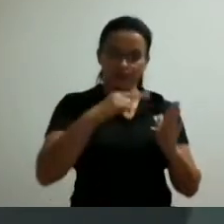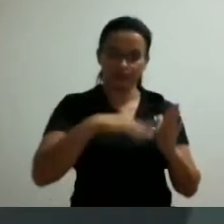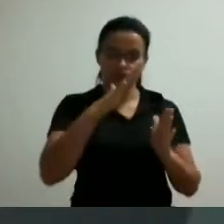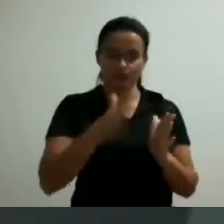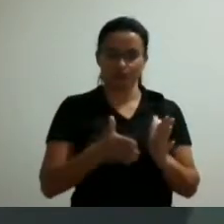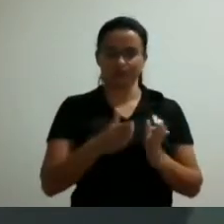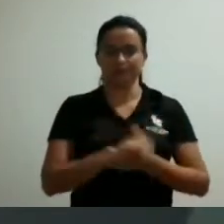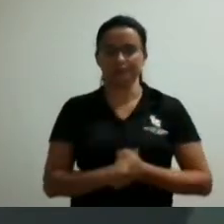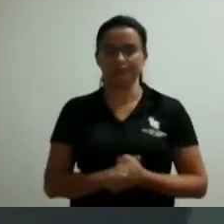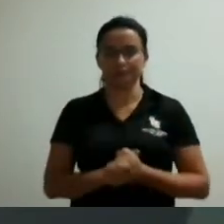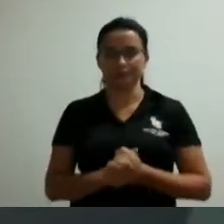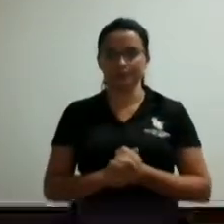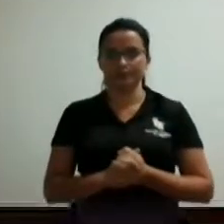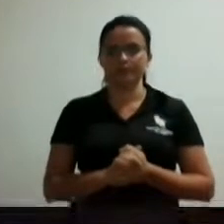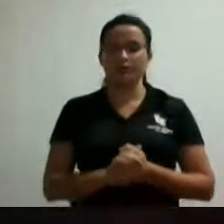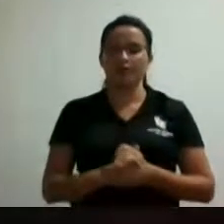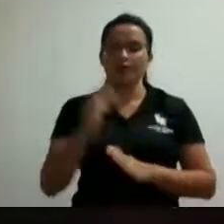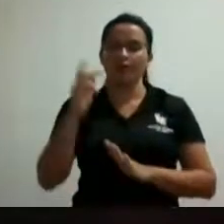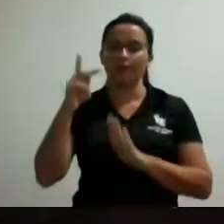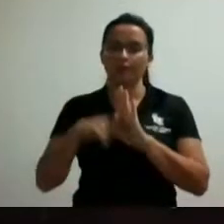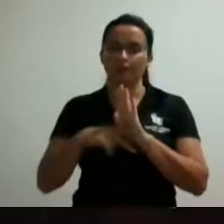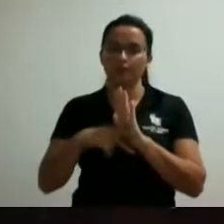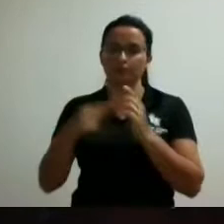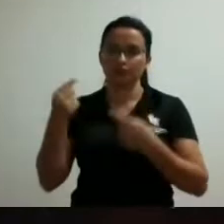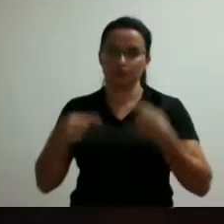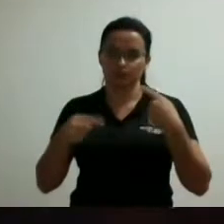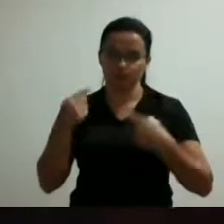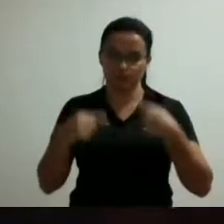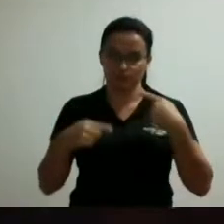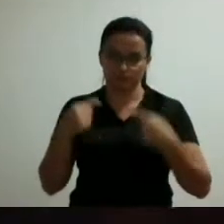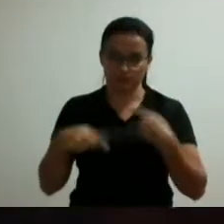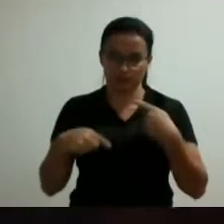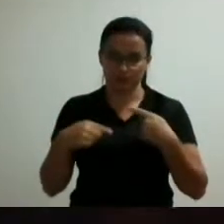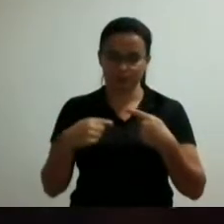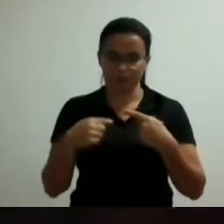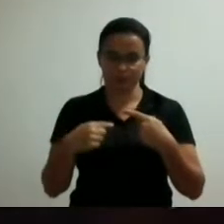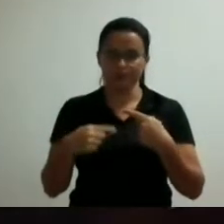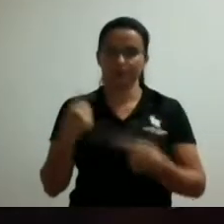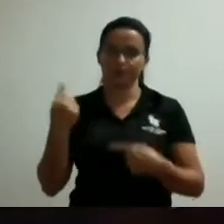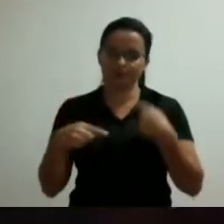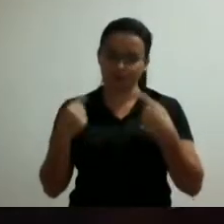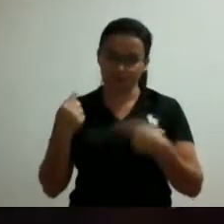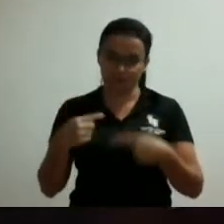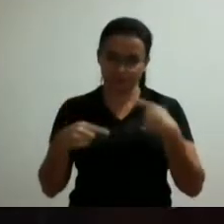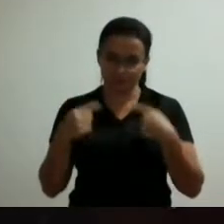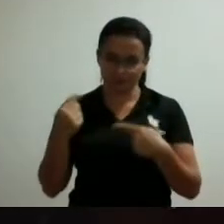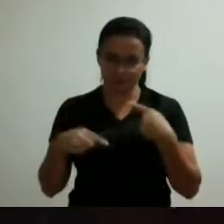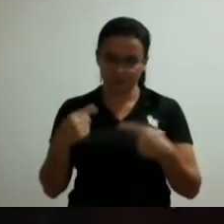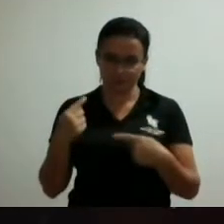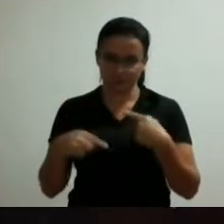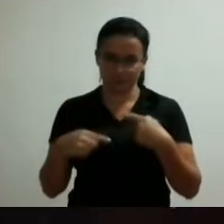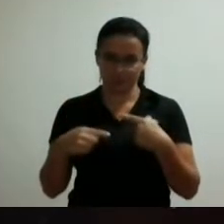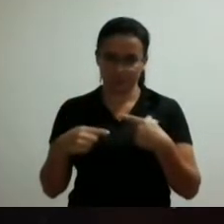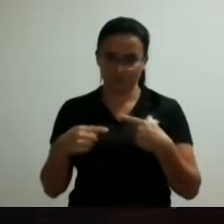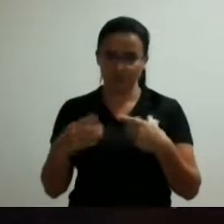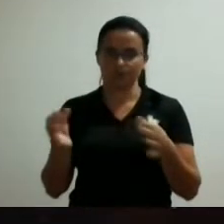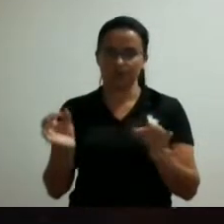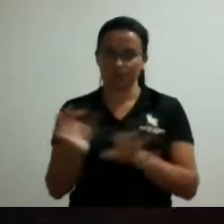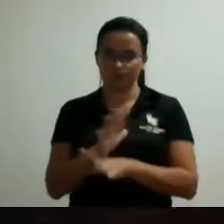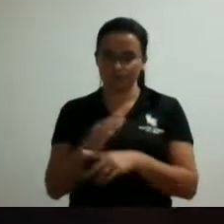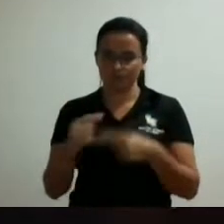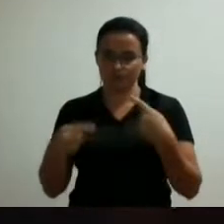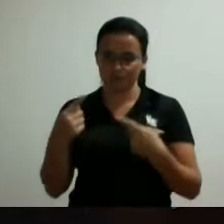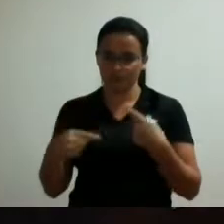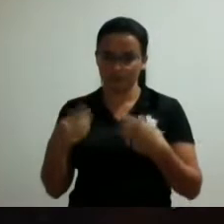projeto enquanto sim discussão em discussão é encerrada a discussão